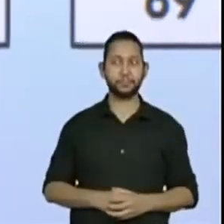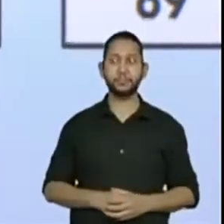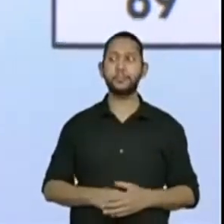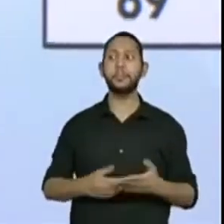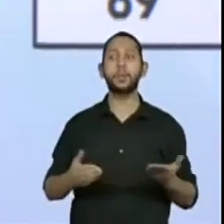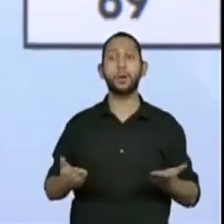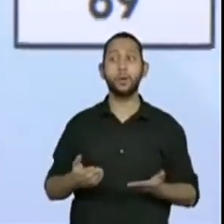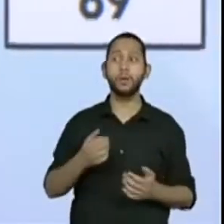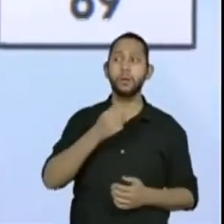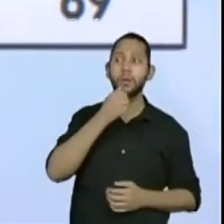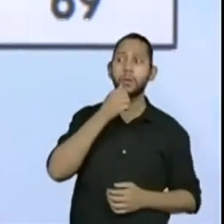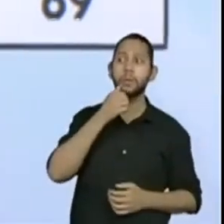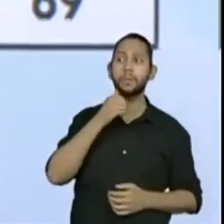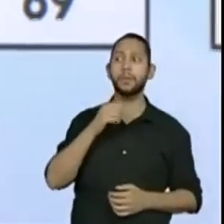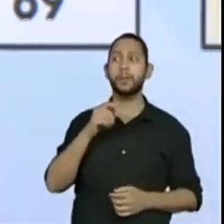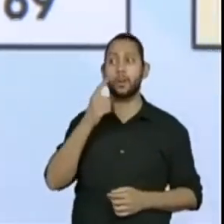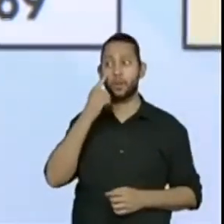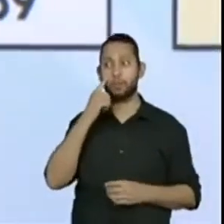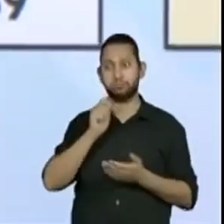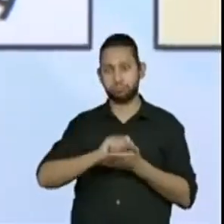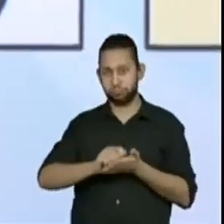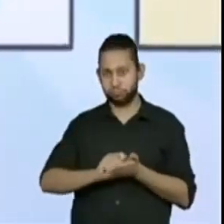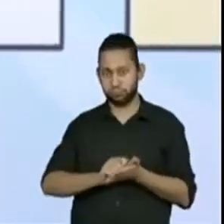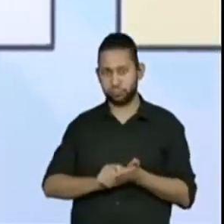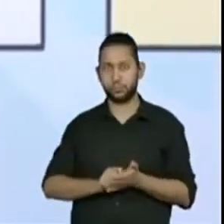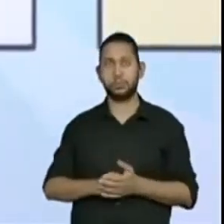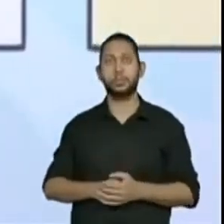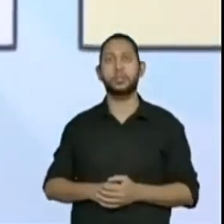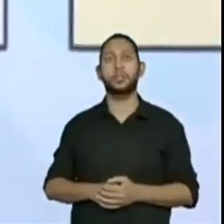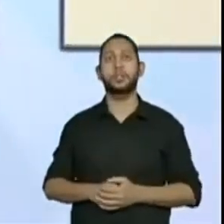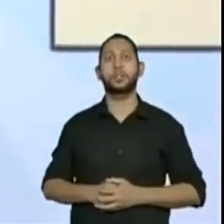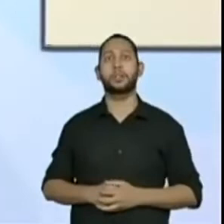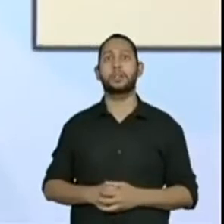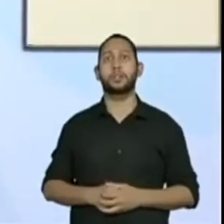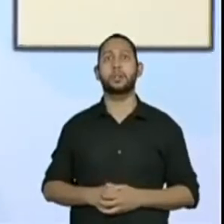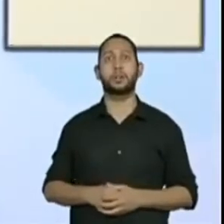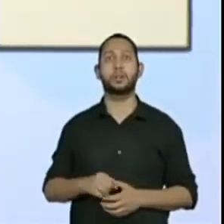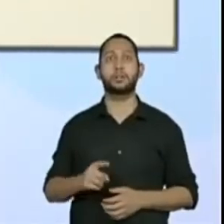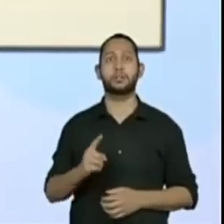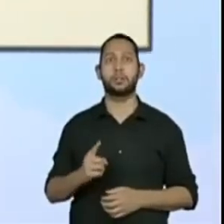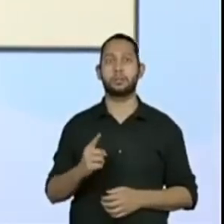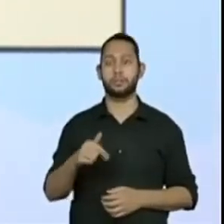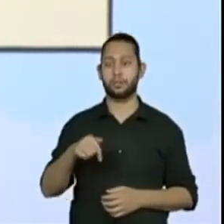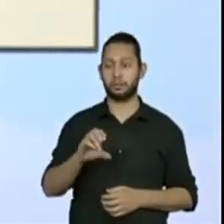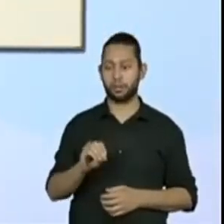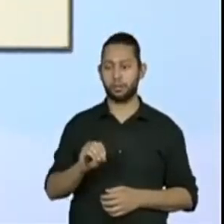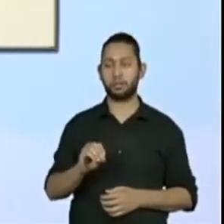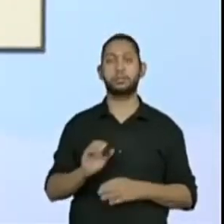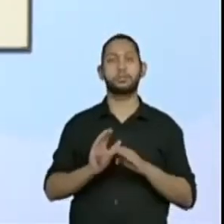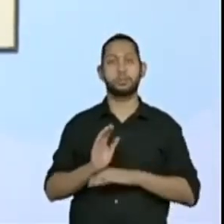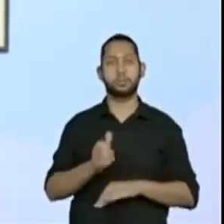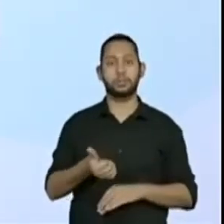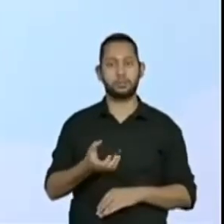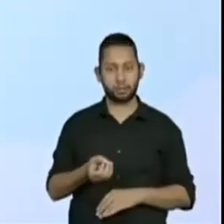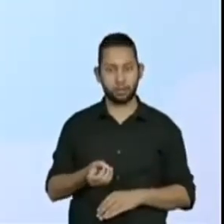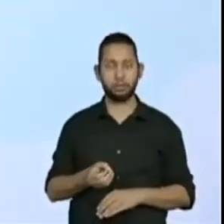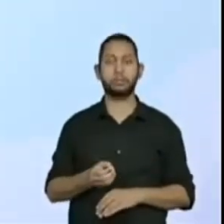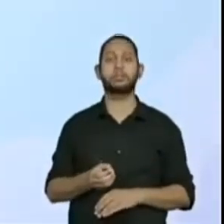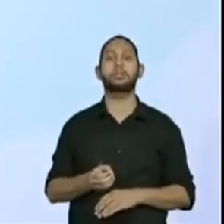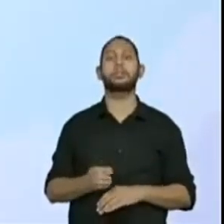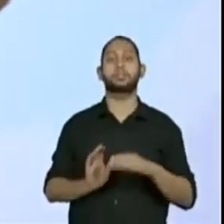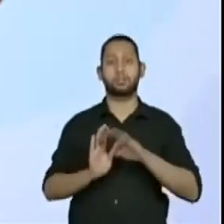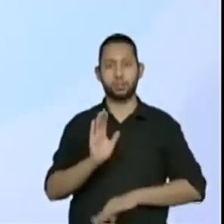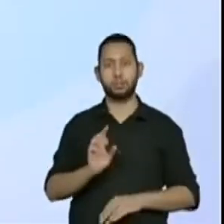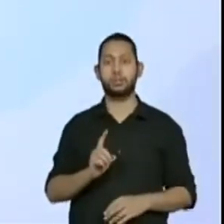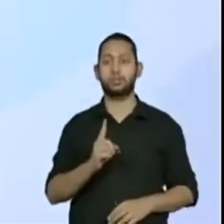Então, essa daqui, deixa eu anotar aqui a sequência. Essa daqui é de 10 em 10. Isso. Deixa eu anotar